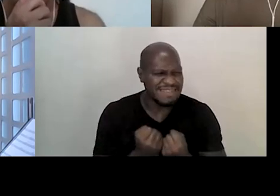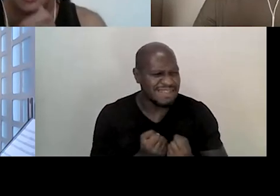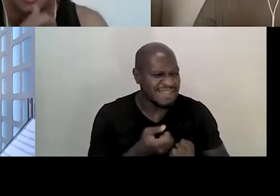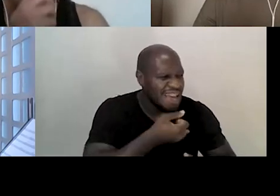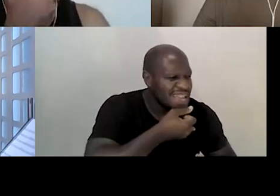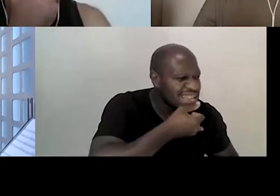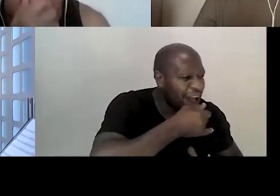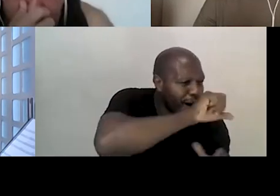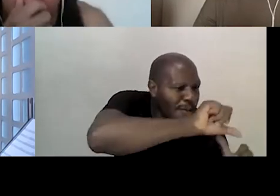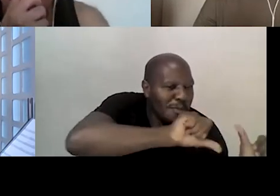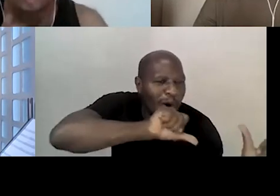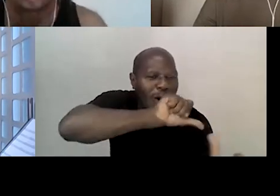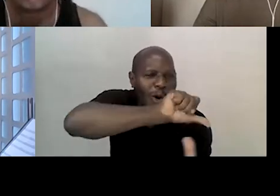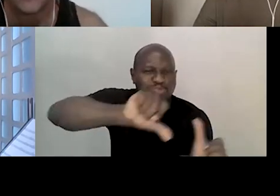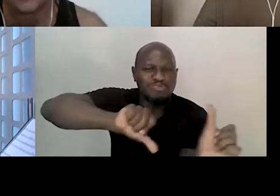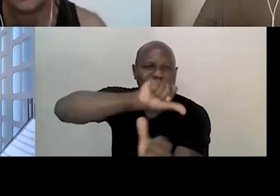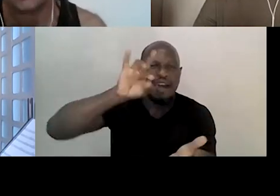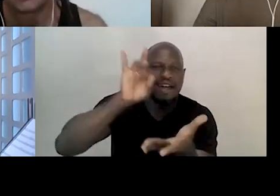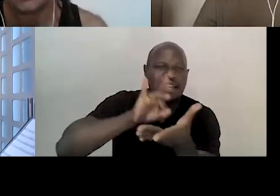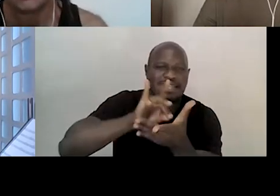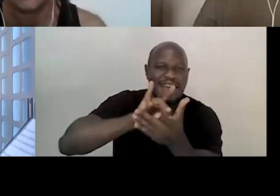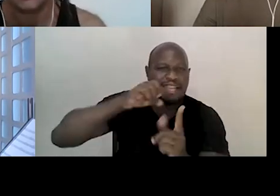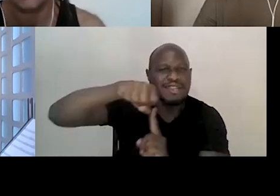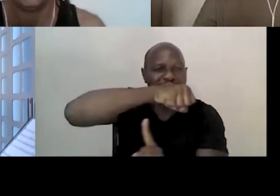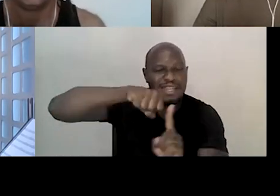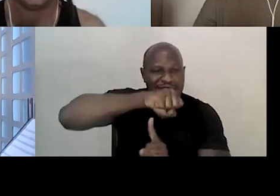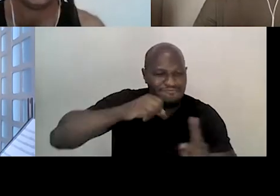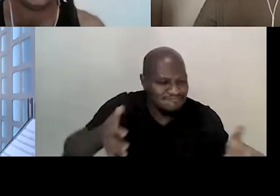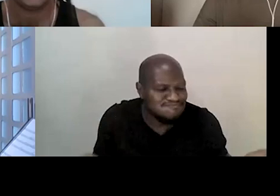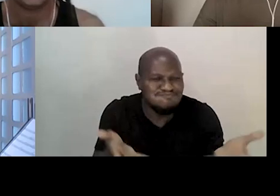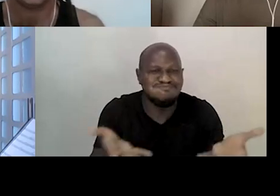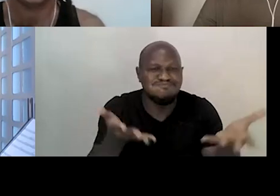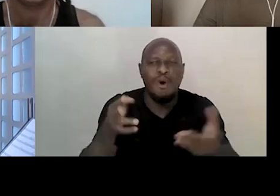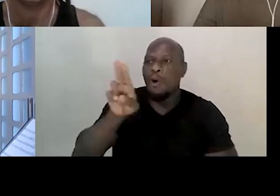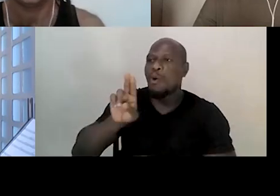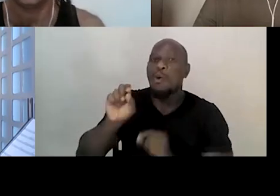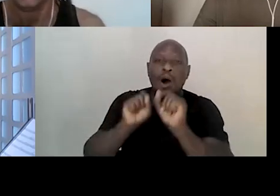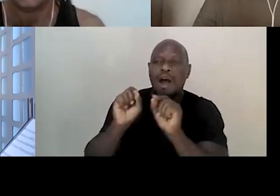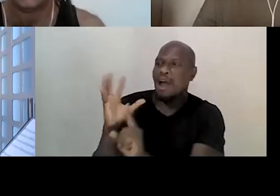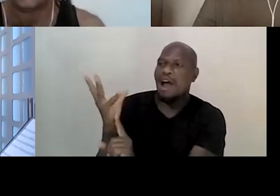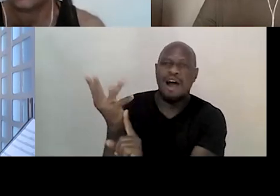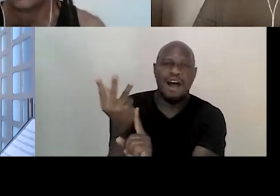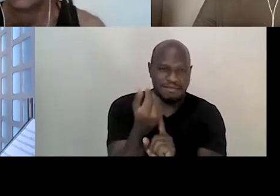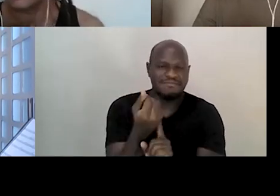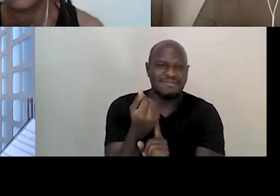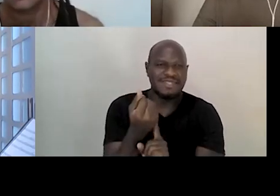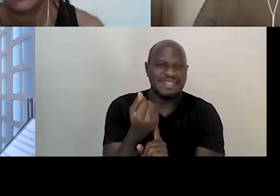Modificando aí a realidade social através da arte, que tem aí um papel